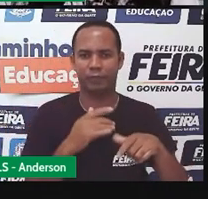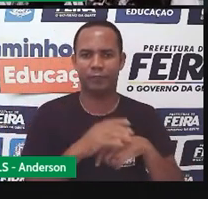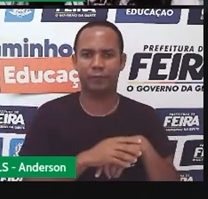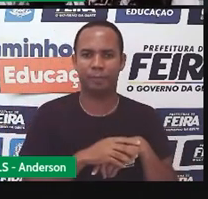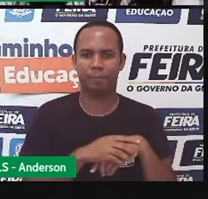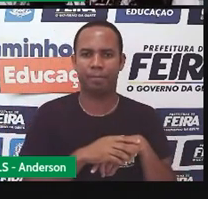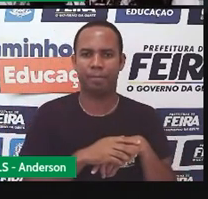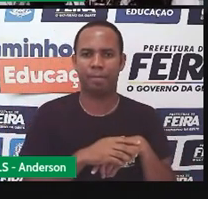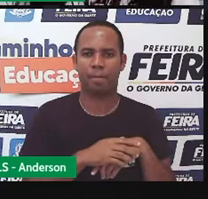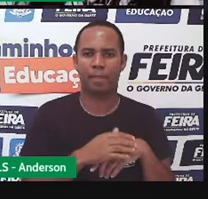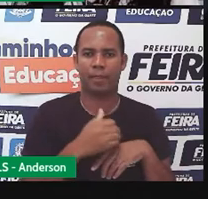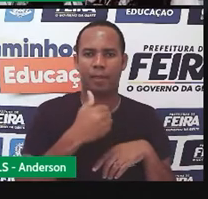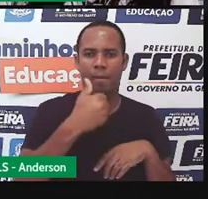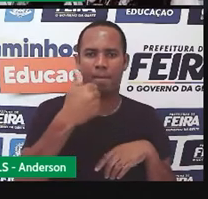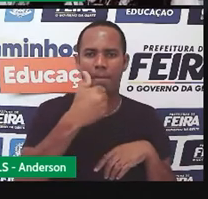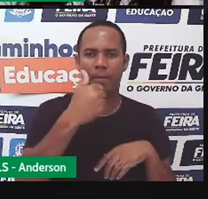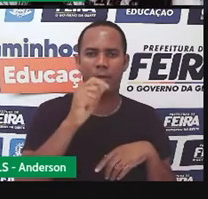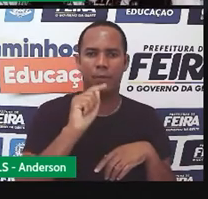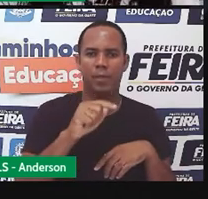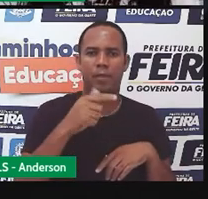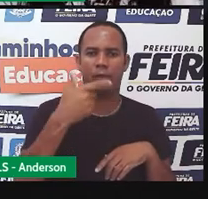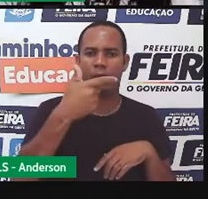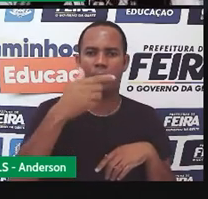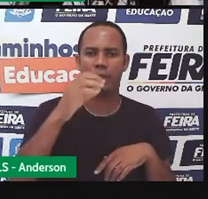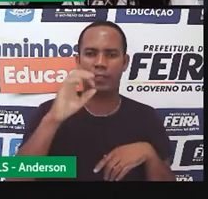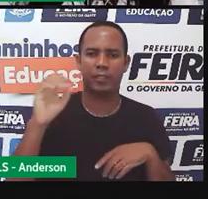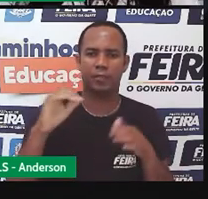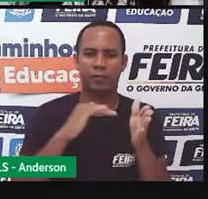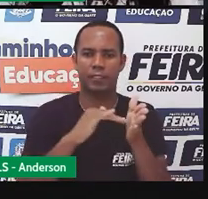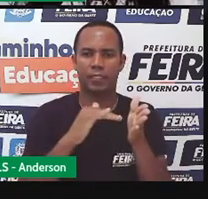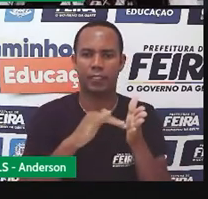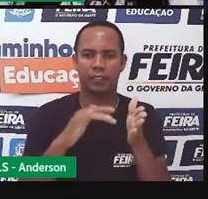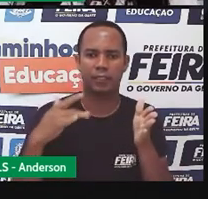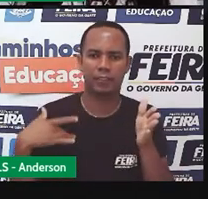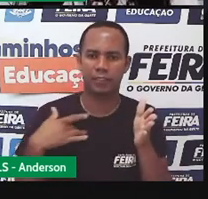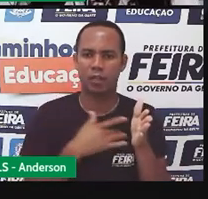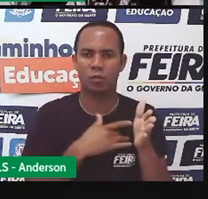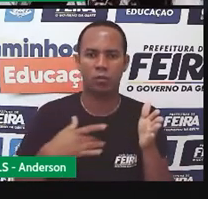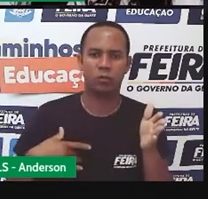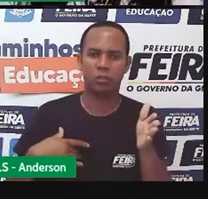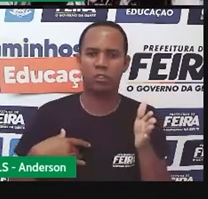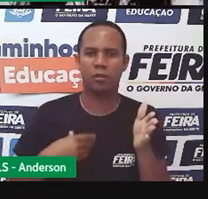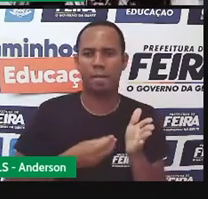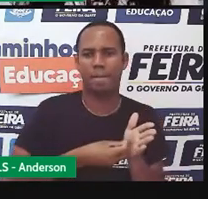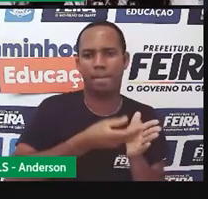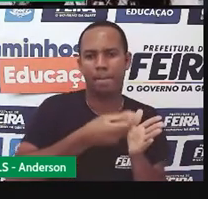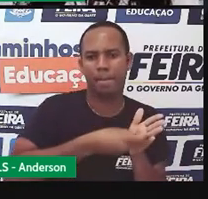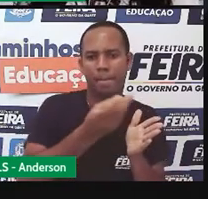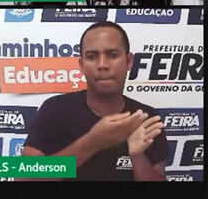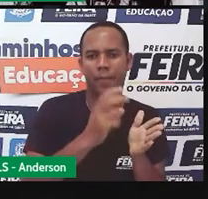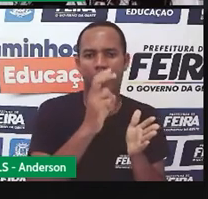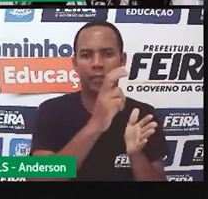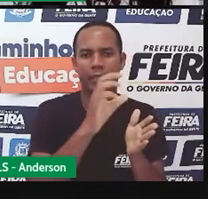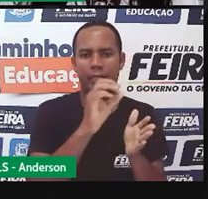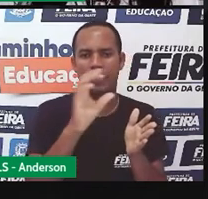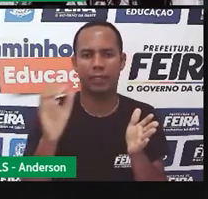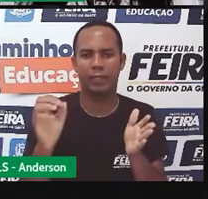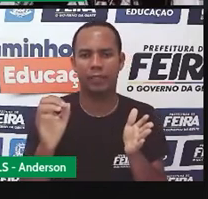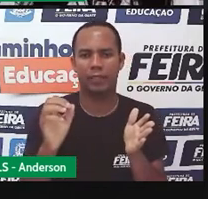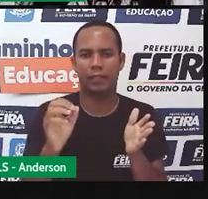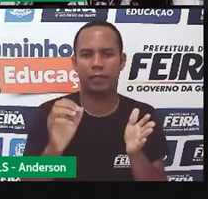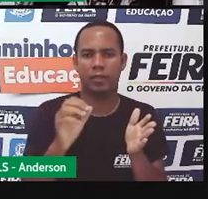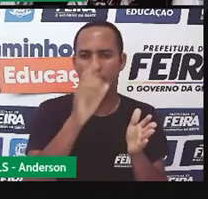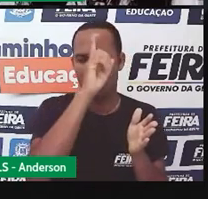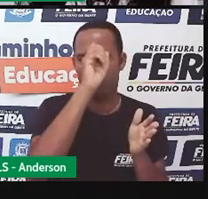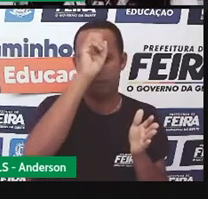Com 1.200 doses, a Secretaria de Saúde distribui 500 doses para o Hospital Geral